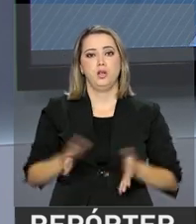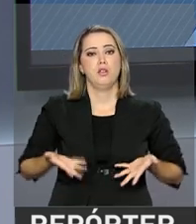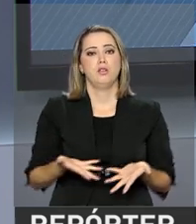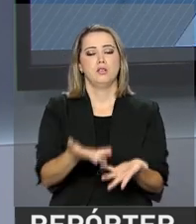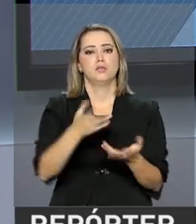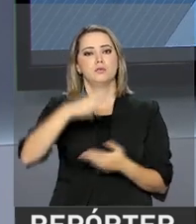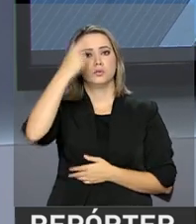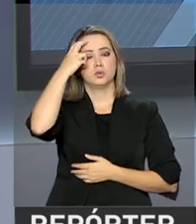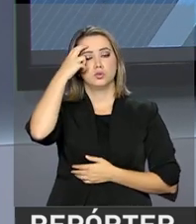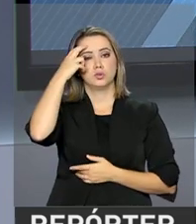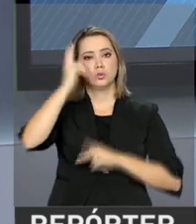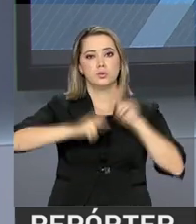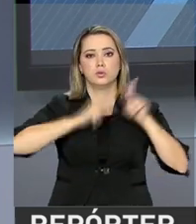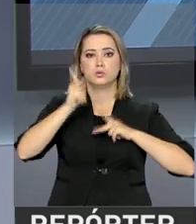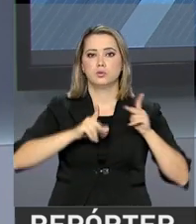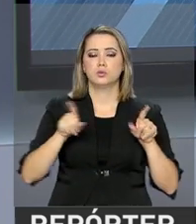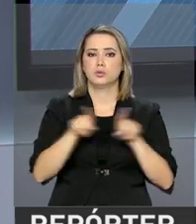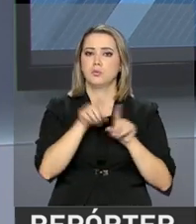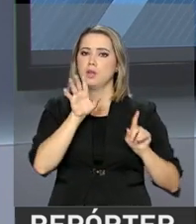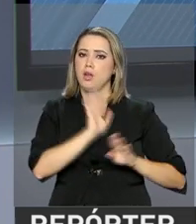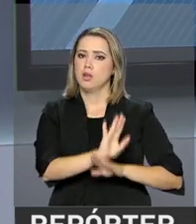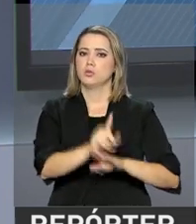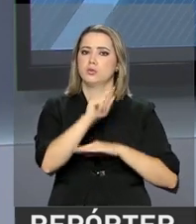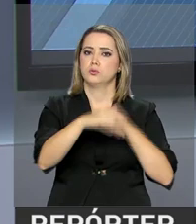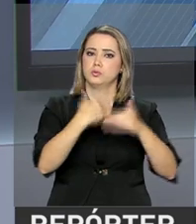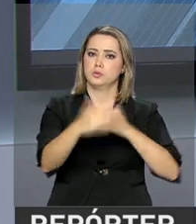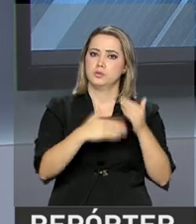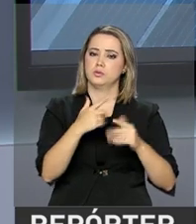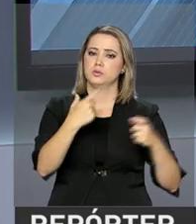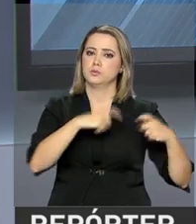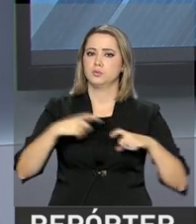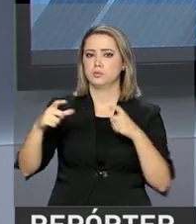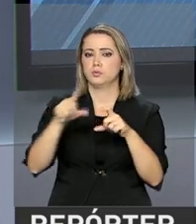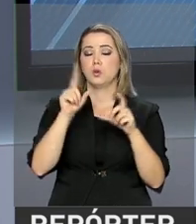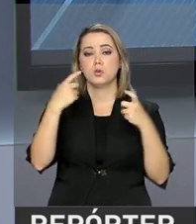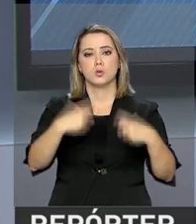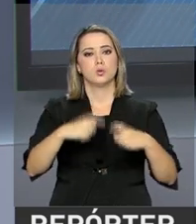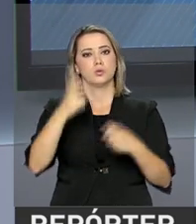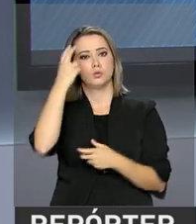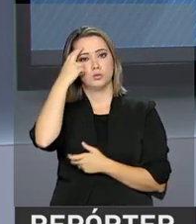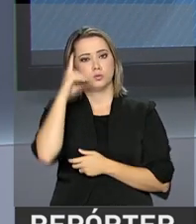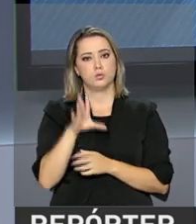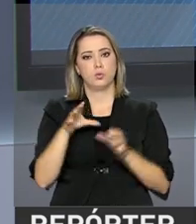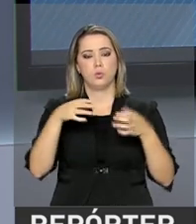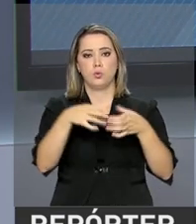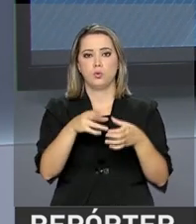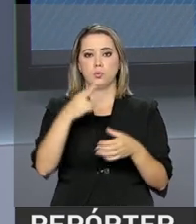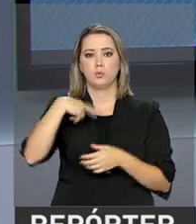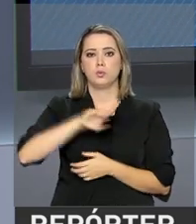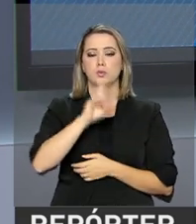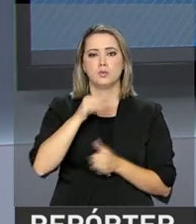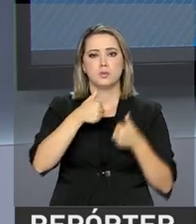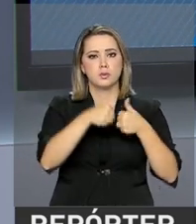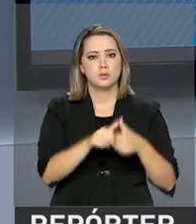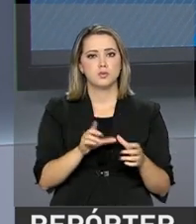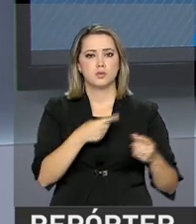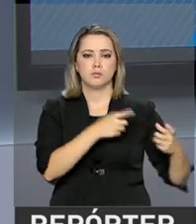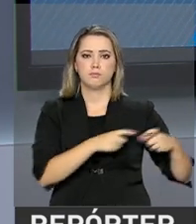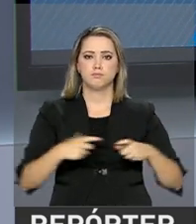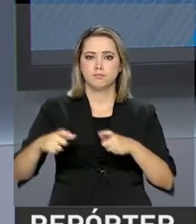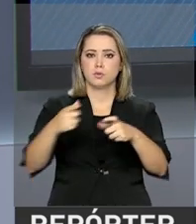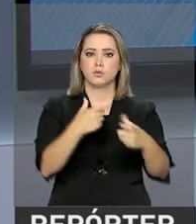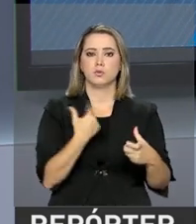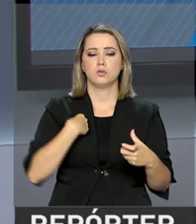contribuir para o desenvolvimento local são os pontos de cultura. A equipe da NBR esteve em alguns deles,